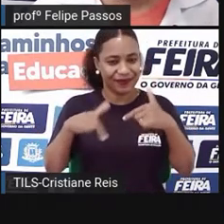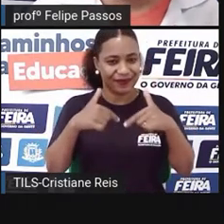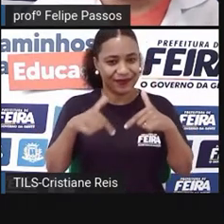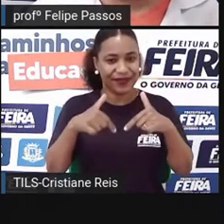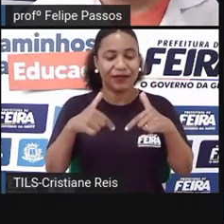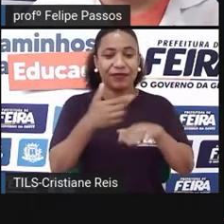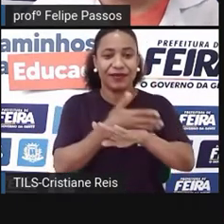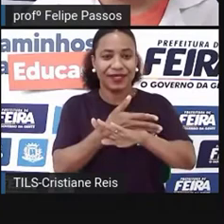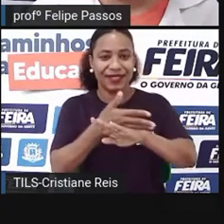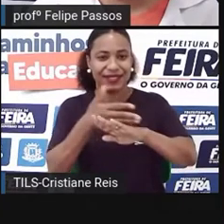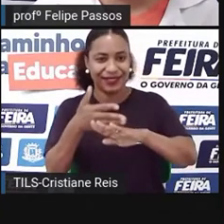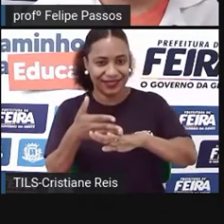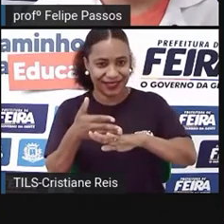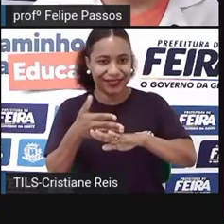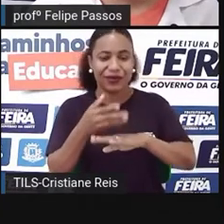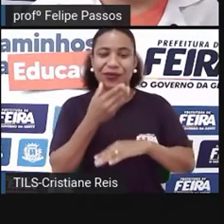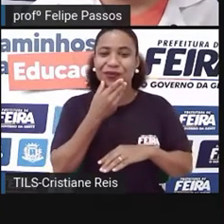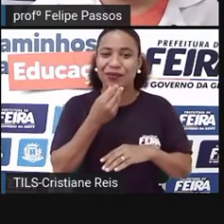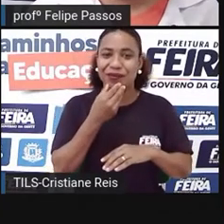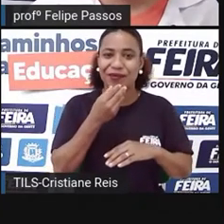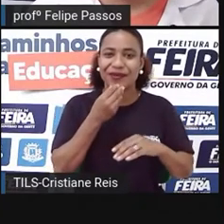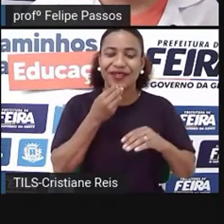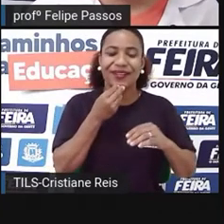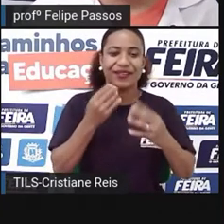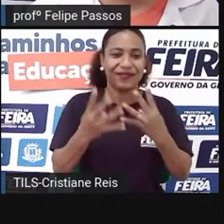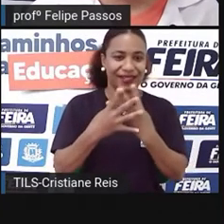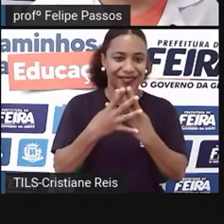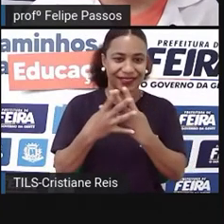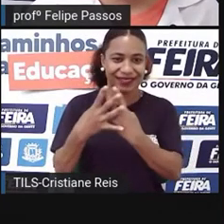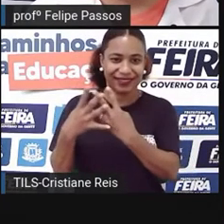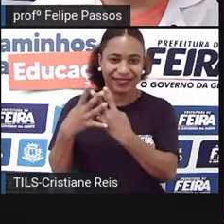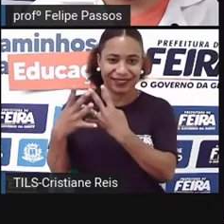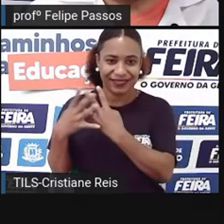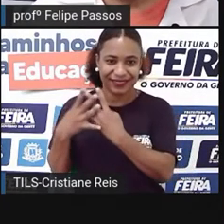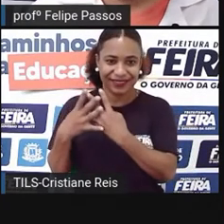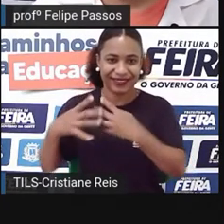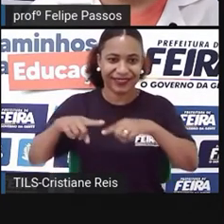tradicionais. Aí é o cara que trabalha com palha, palha e trançado.